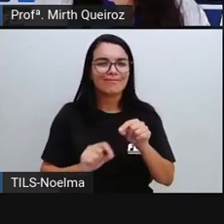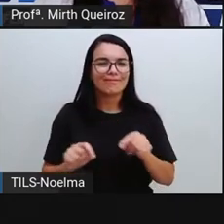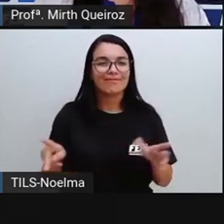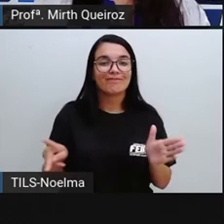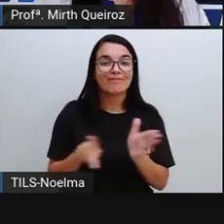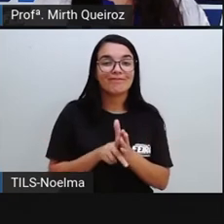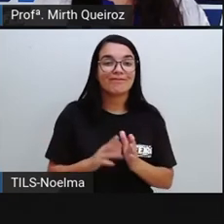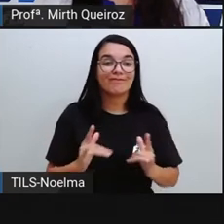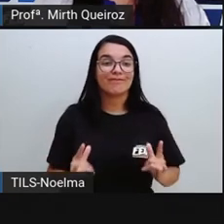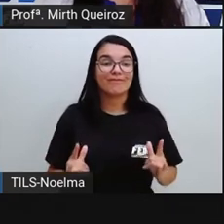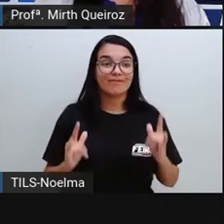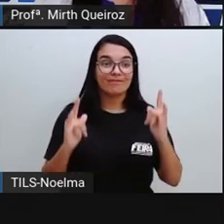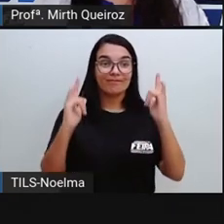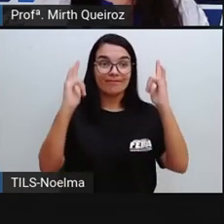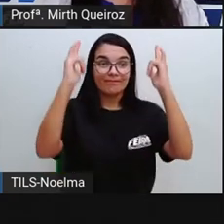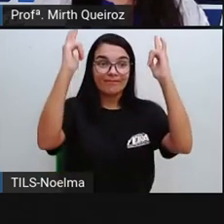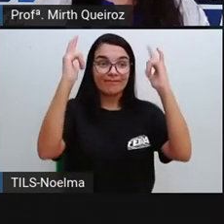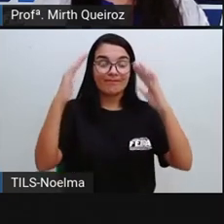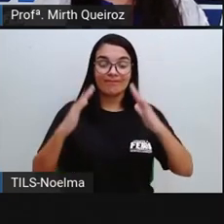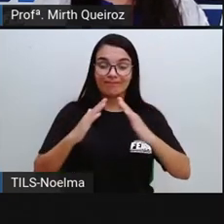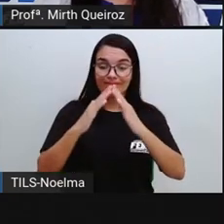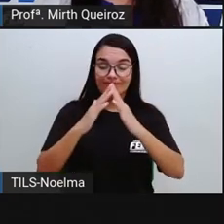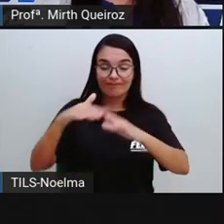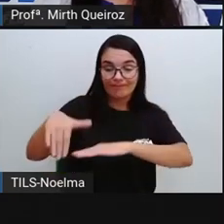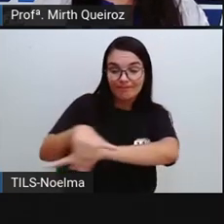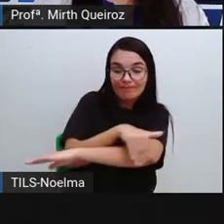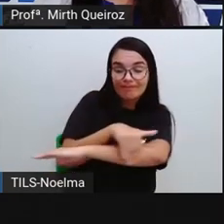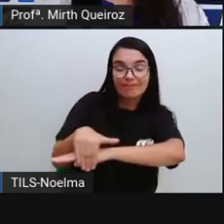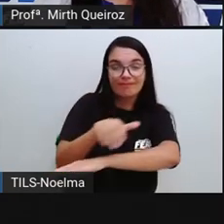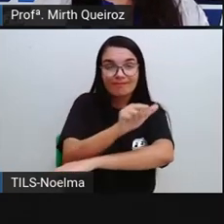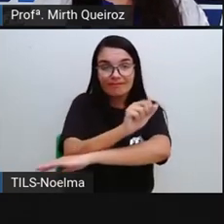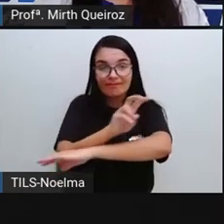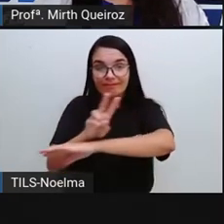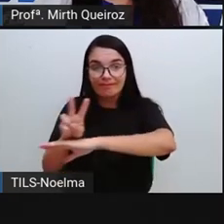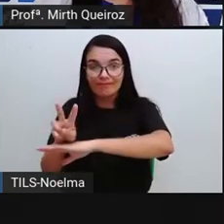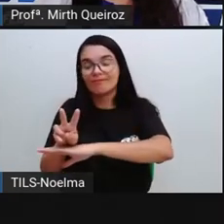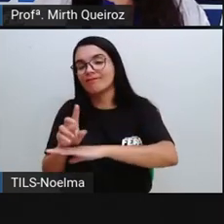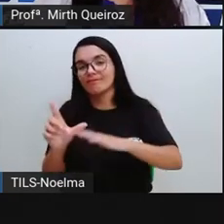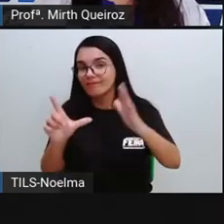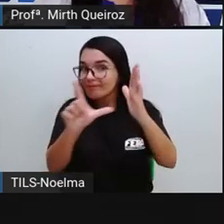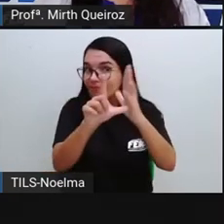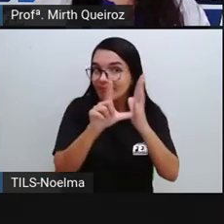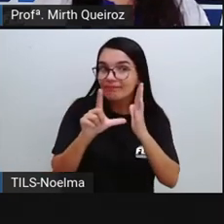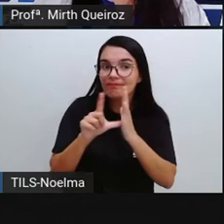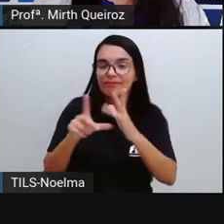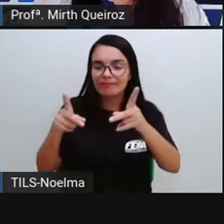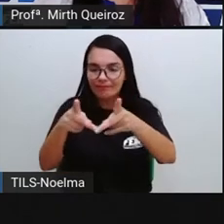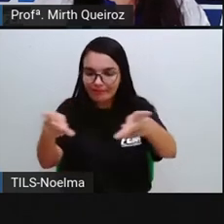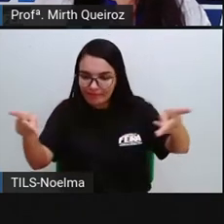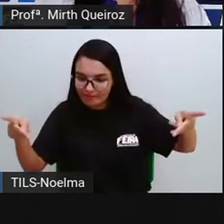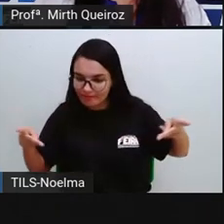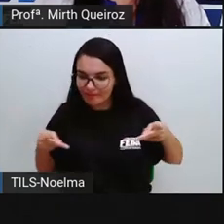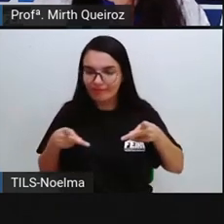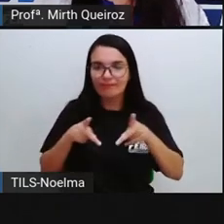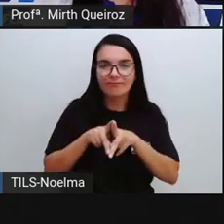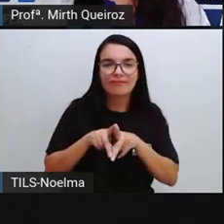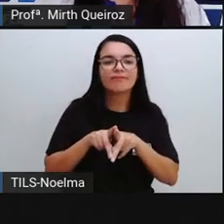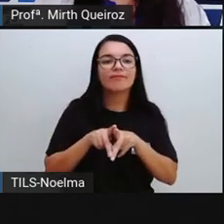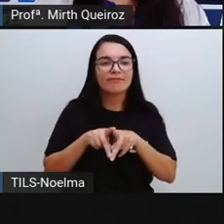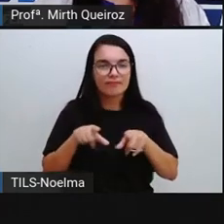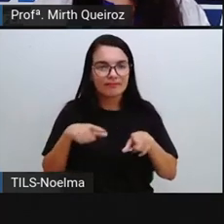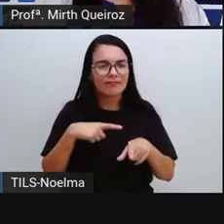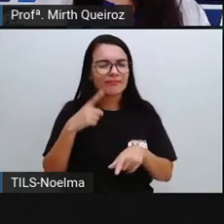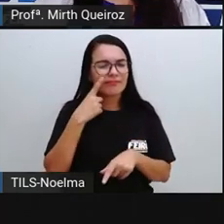edifícios, casas, ruas, avenidas, prazos e estabelecimentos comerciais. Os elementos naturais parecem